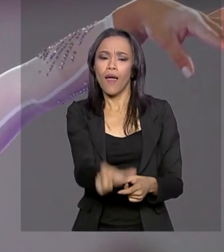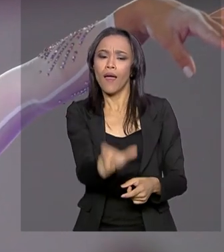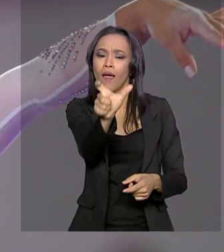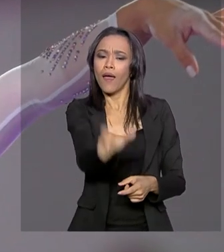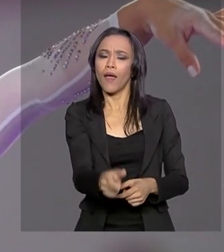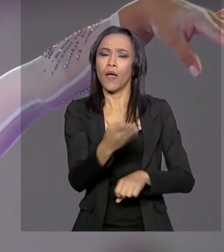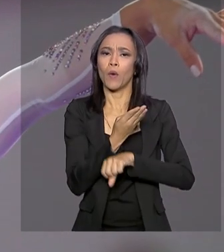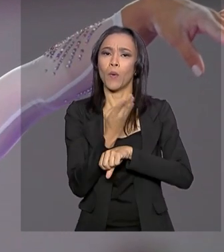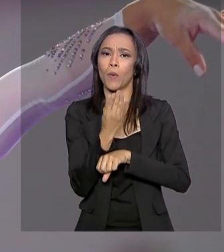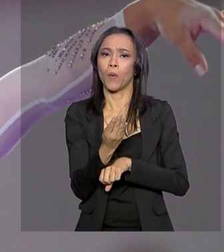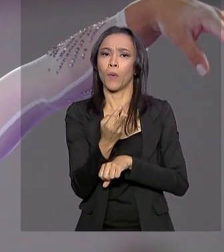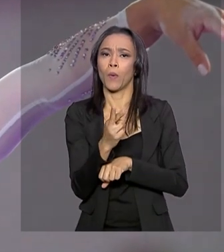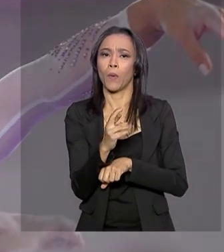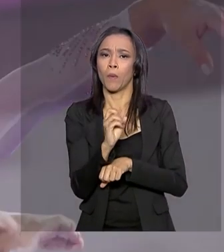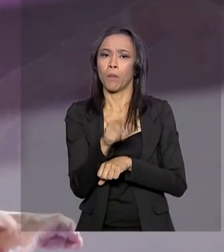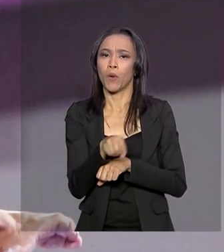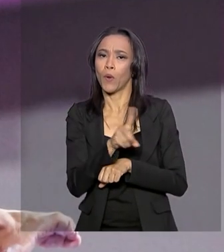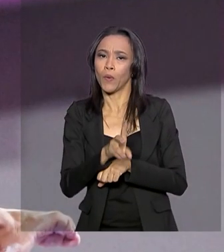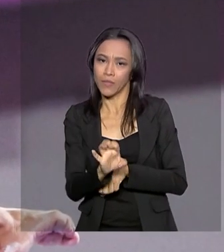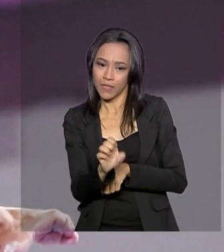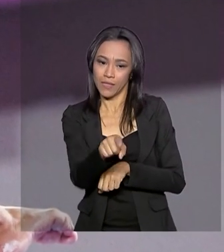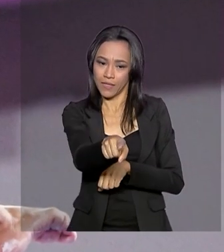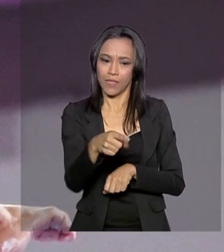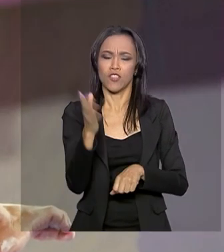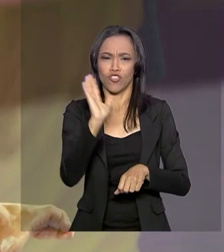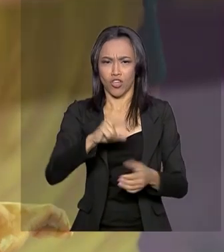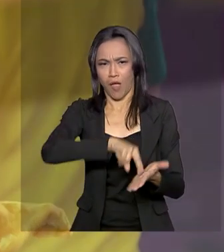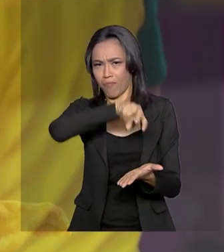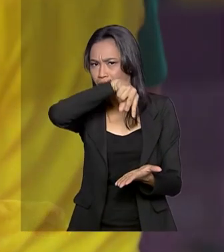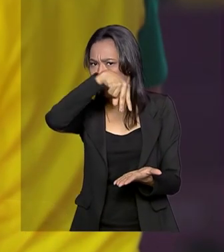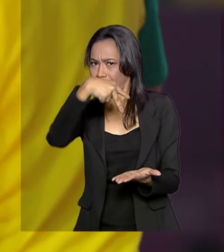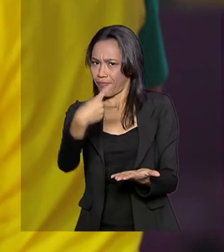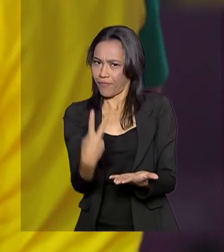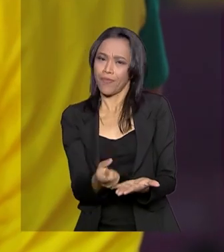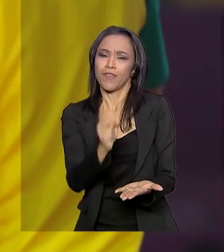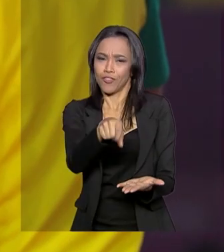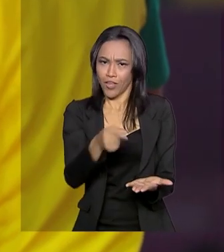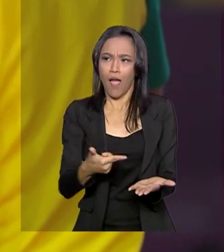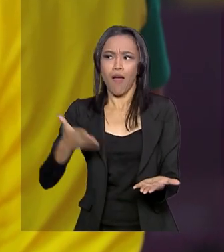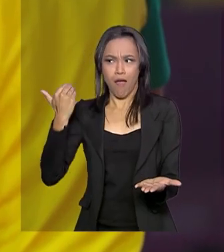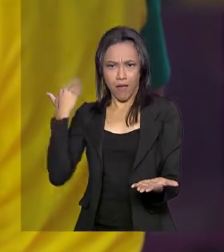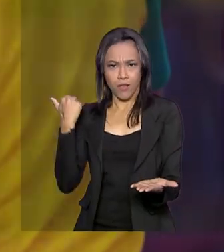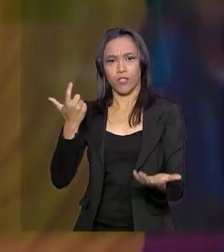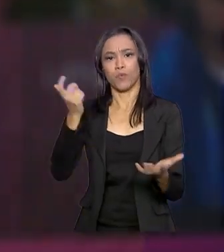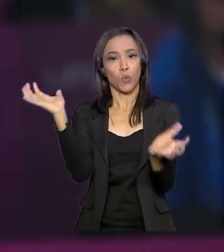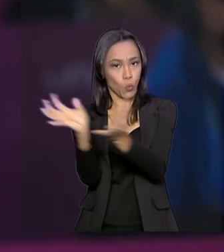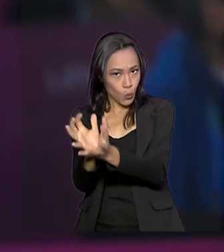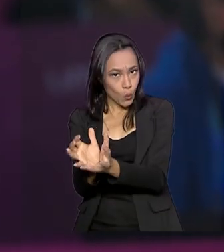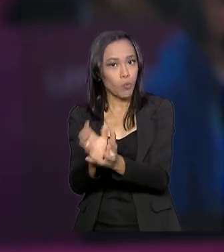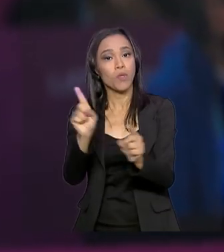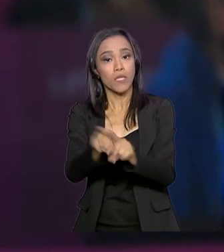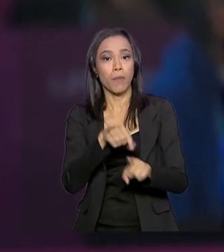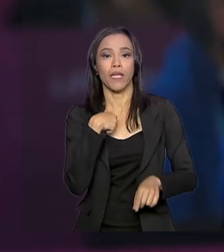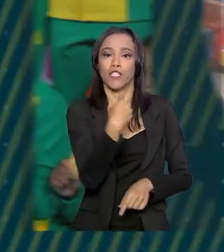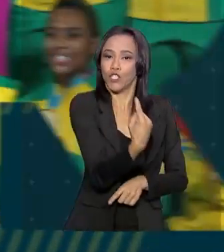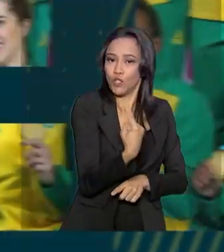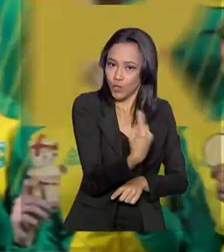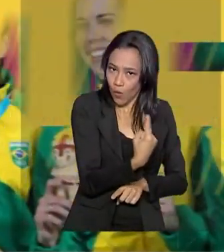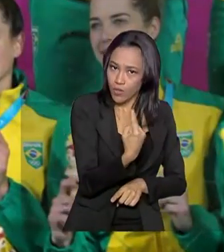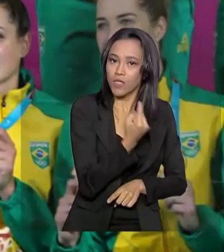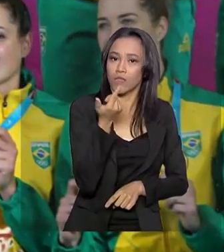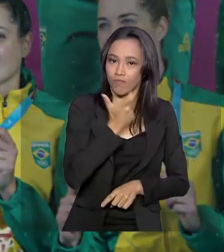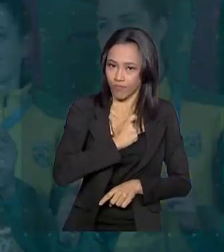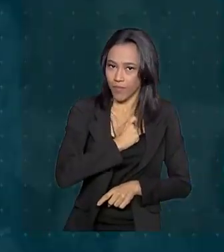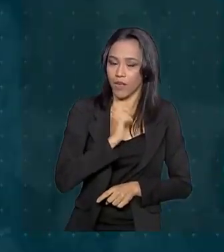bronze de Flávia Saraiva, no solo. Flavinha já havia conquistado medalhas de bronze por equipes e no individual geral. No